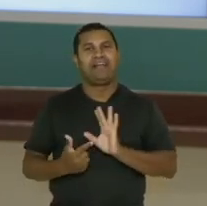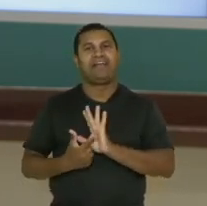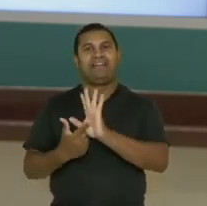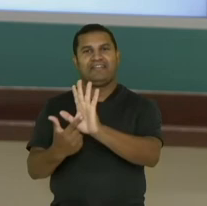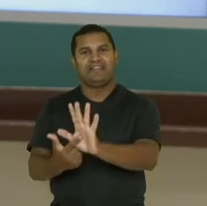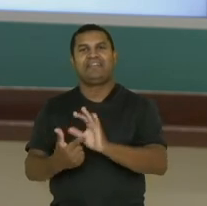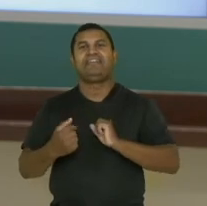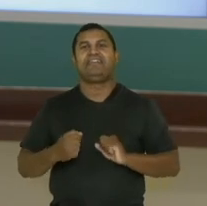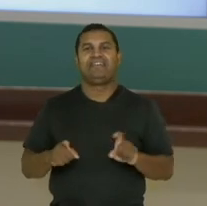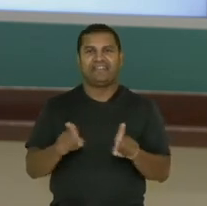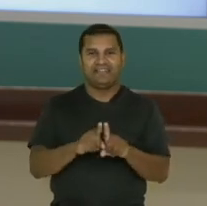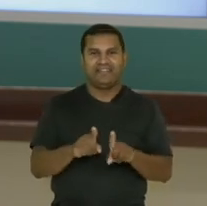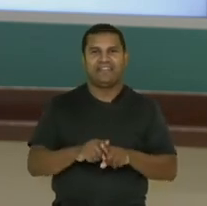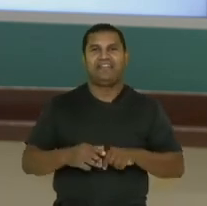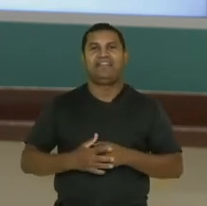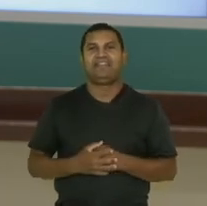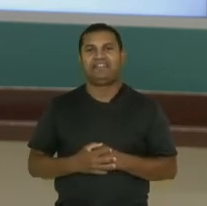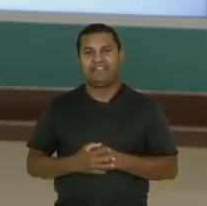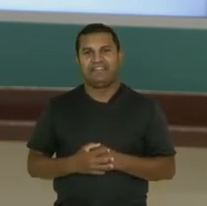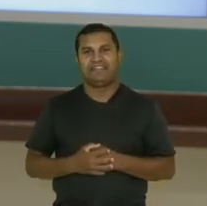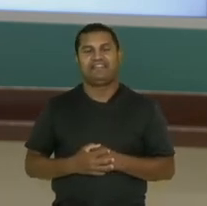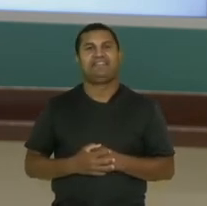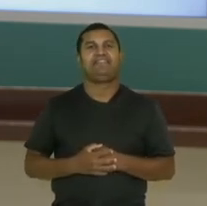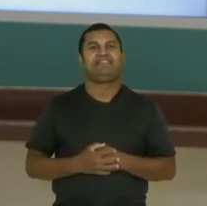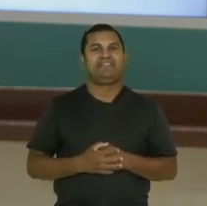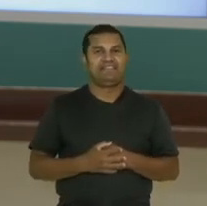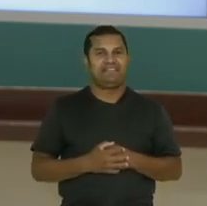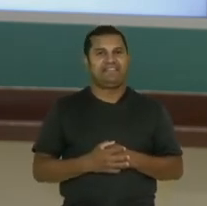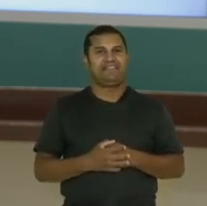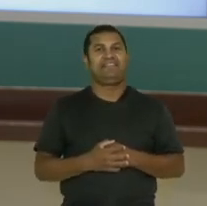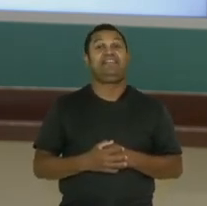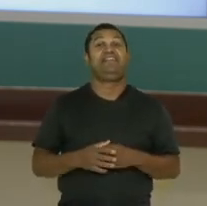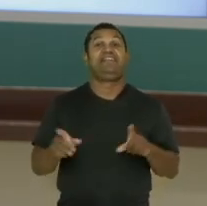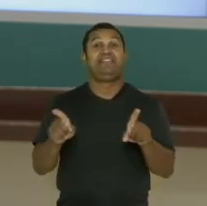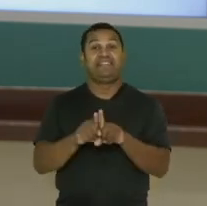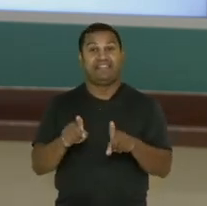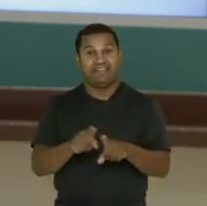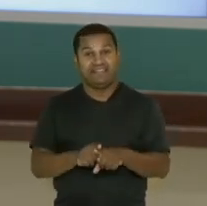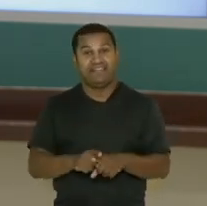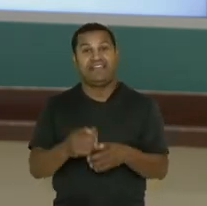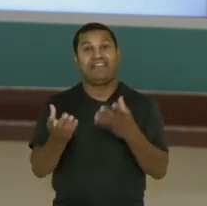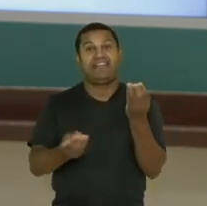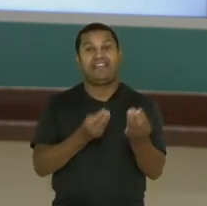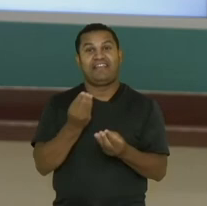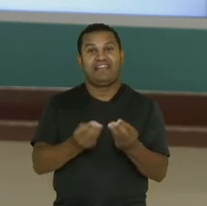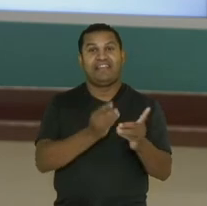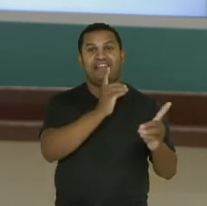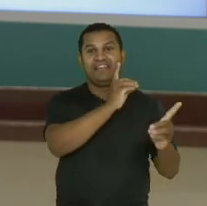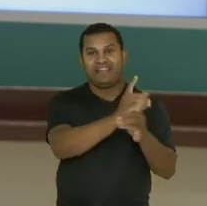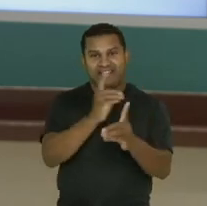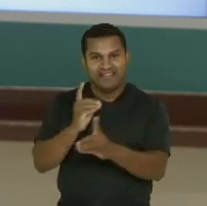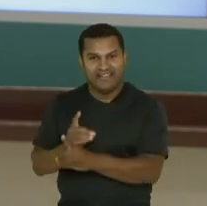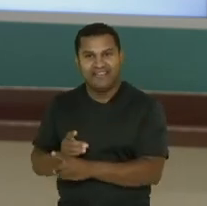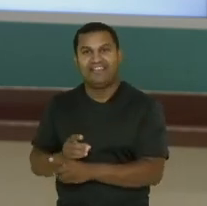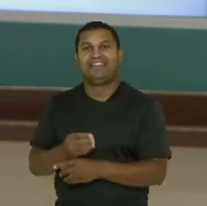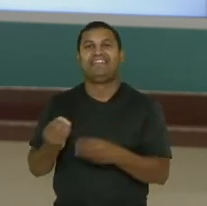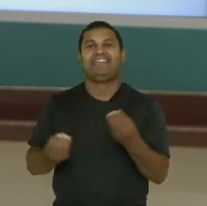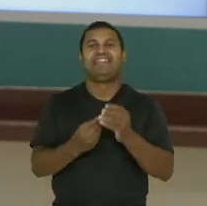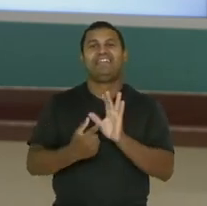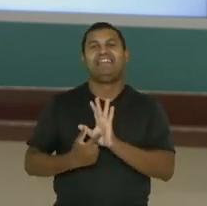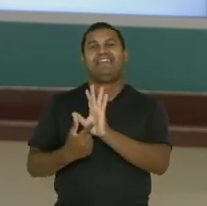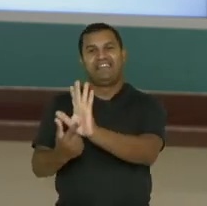Então, tem que treinar elas para isso, certo? Então, revisar os instrumentos de pesquisa. Como que vai abordar tanto o cliente como o